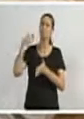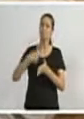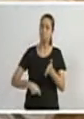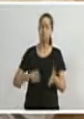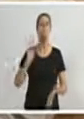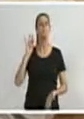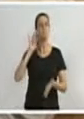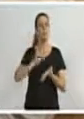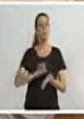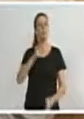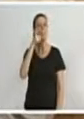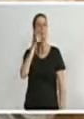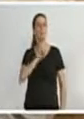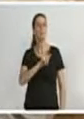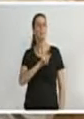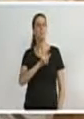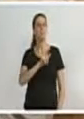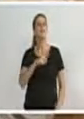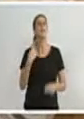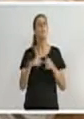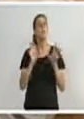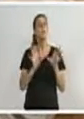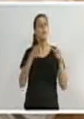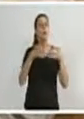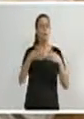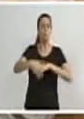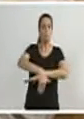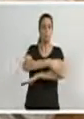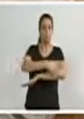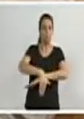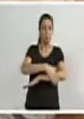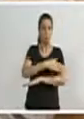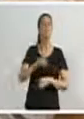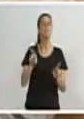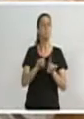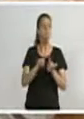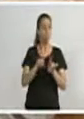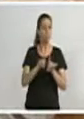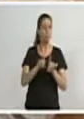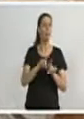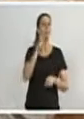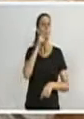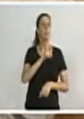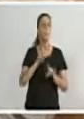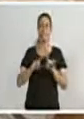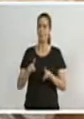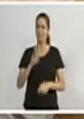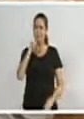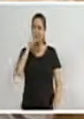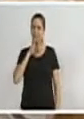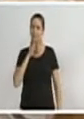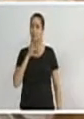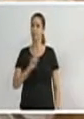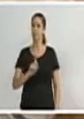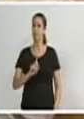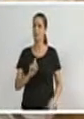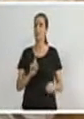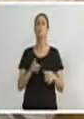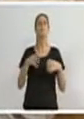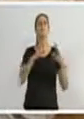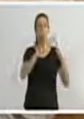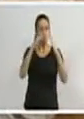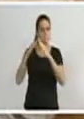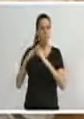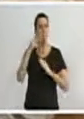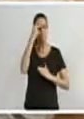E por o trabalho dela, da comissão de ruas, essa rua também está. Não é rua de graça, não. Não é rua, mas sim os moradores cumprir